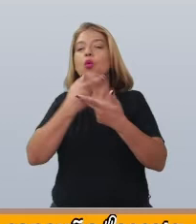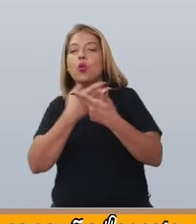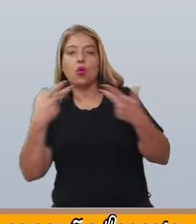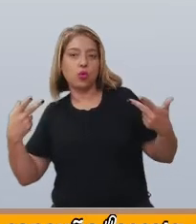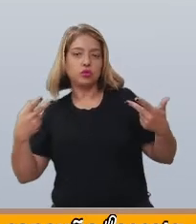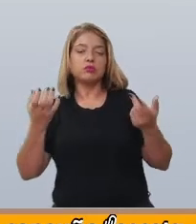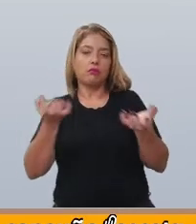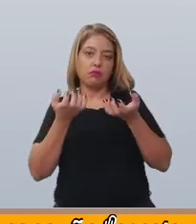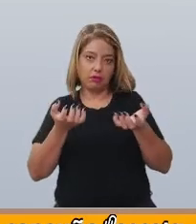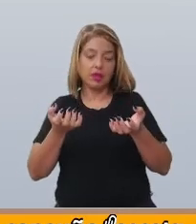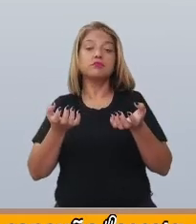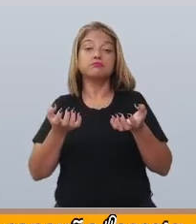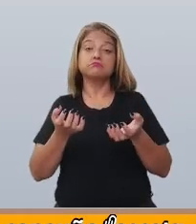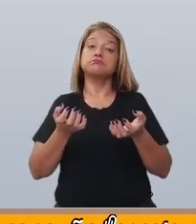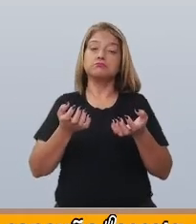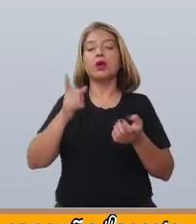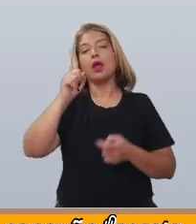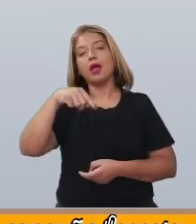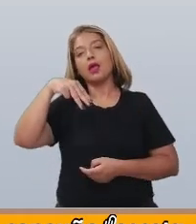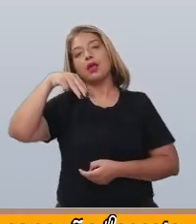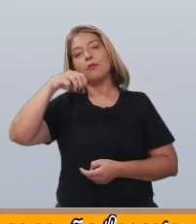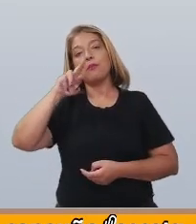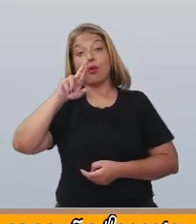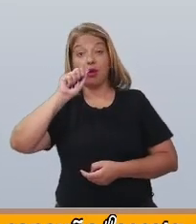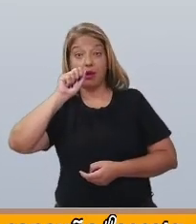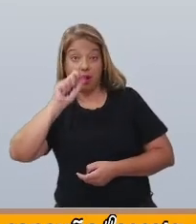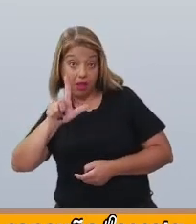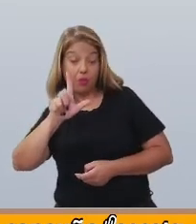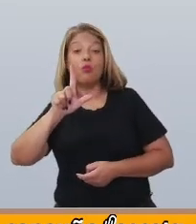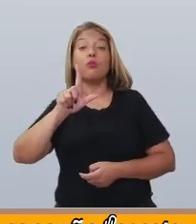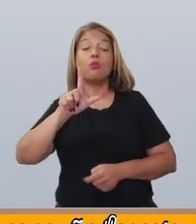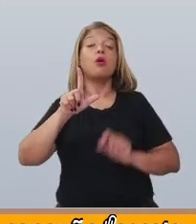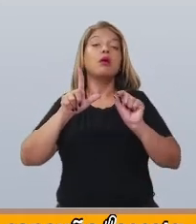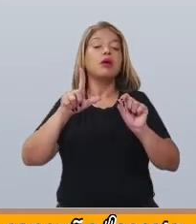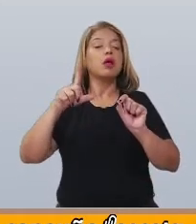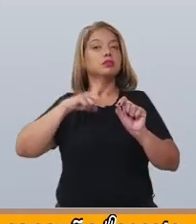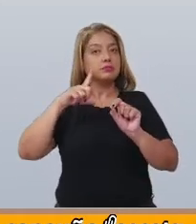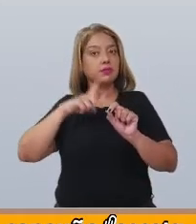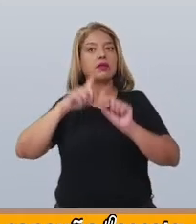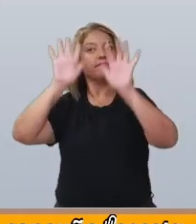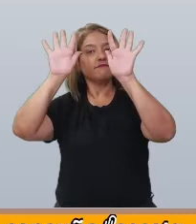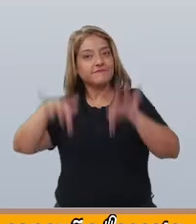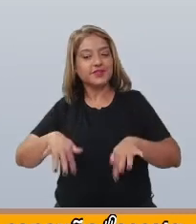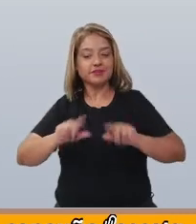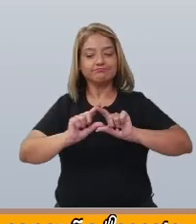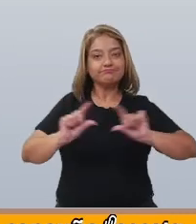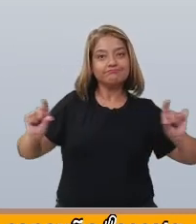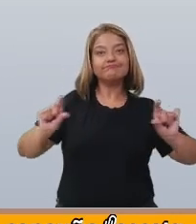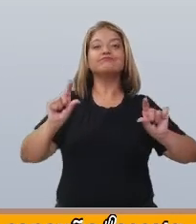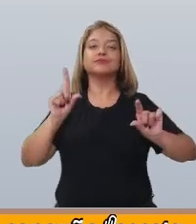ensinamento. Uma moral, a qual aparece no final do texto geralmente.